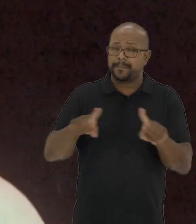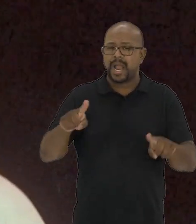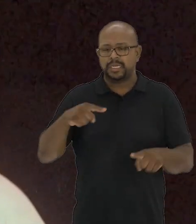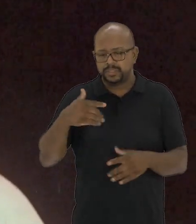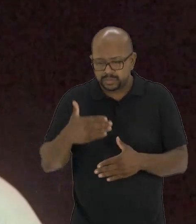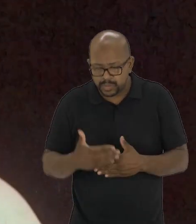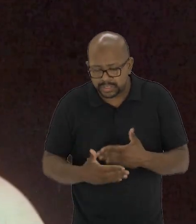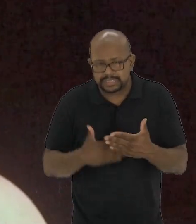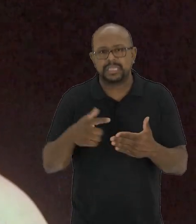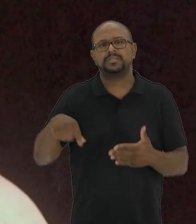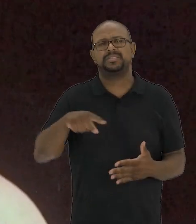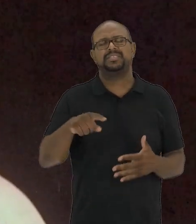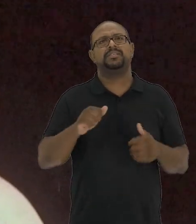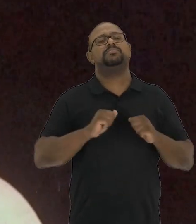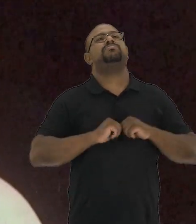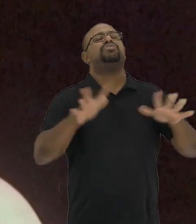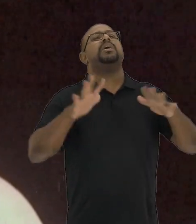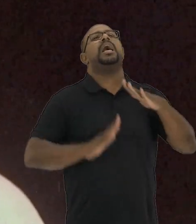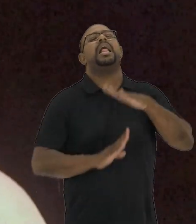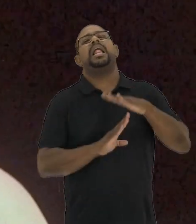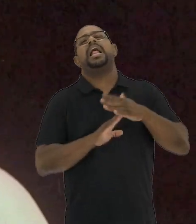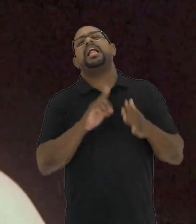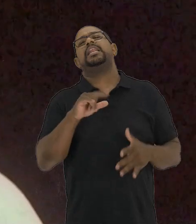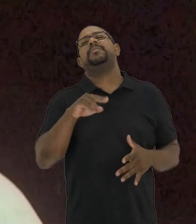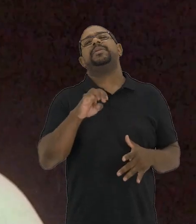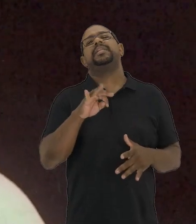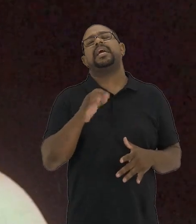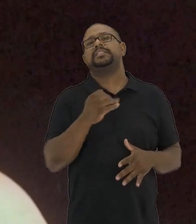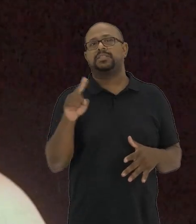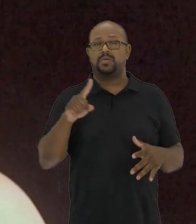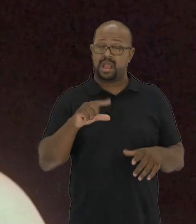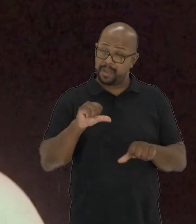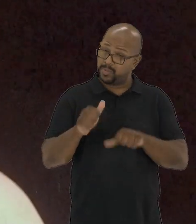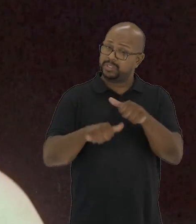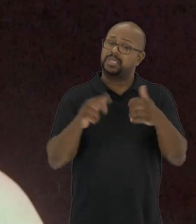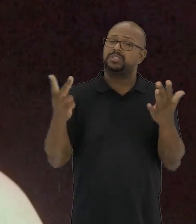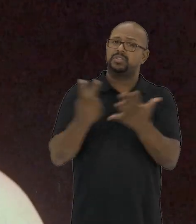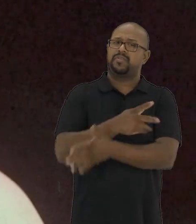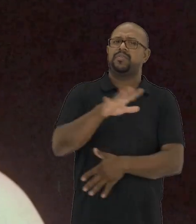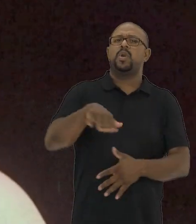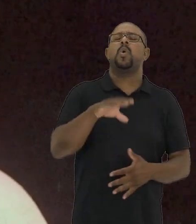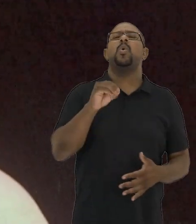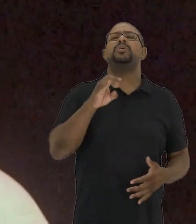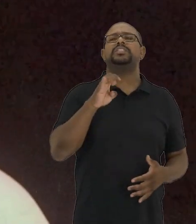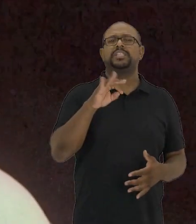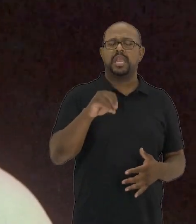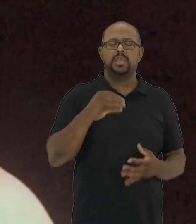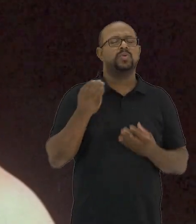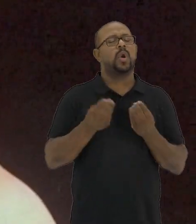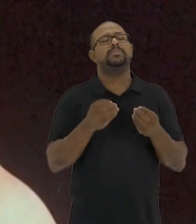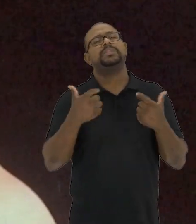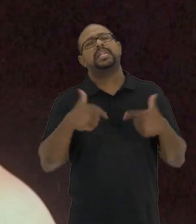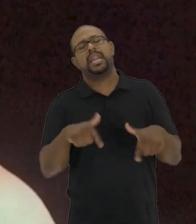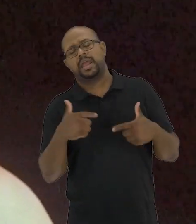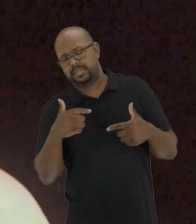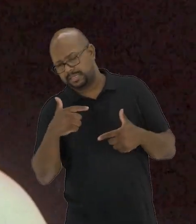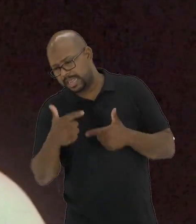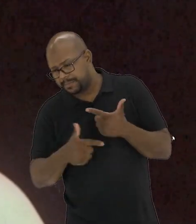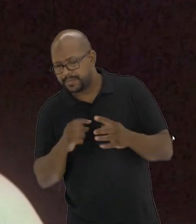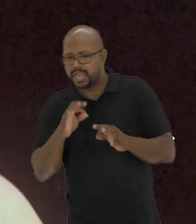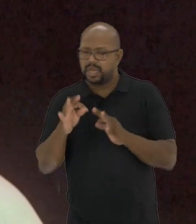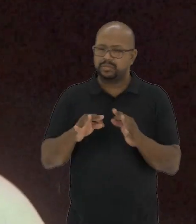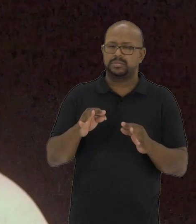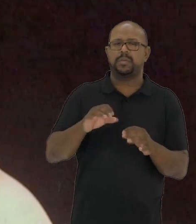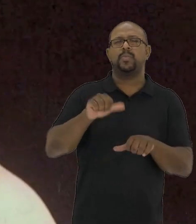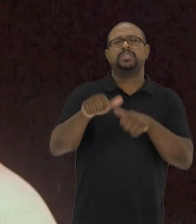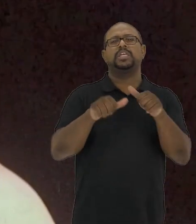poucos, mas ainda diante de um processo de devasta limitação. As mudanças que sofreram os conceitos, as